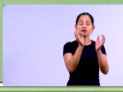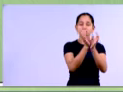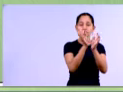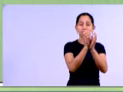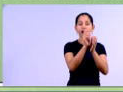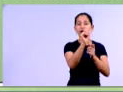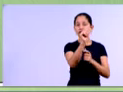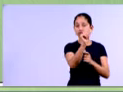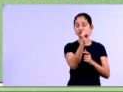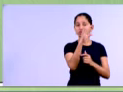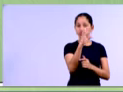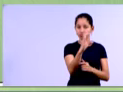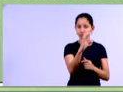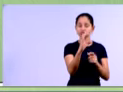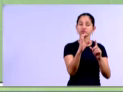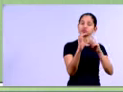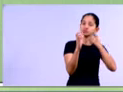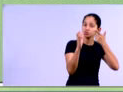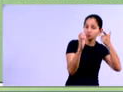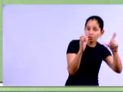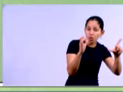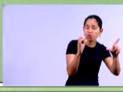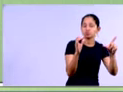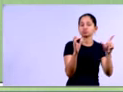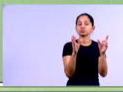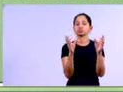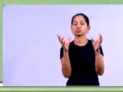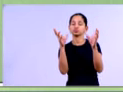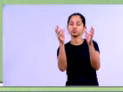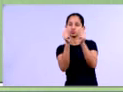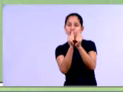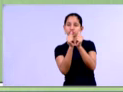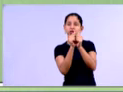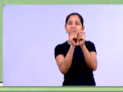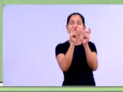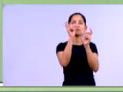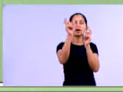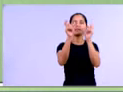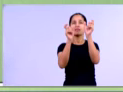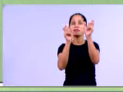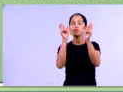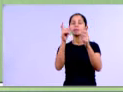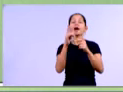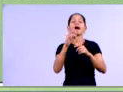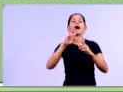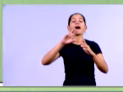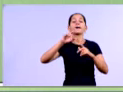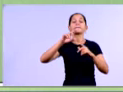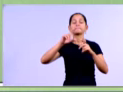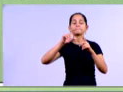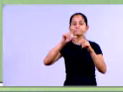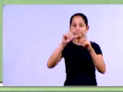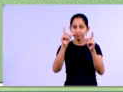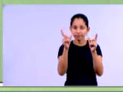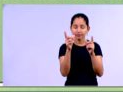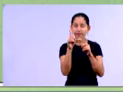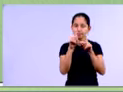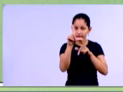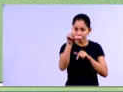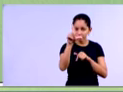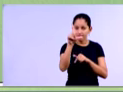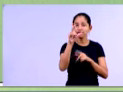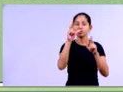ativo não circulante, né, dividido pelo exigível total da empresa. O é exigível total, gente? É a mesma coisa que capital de